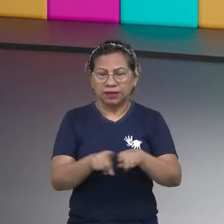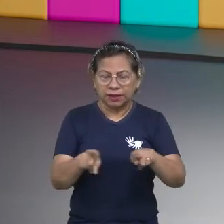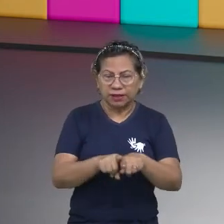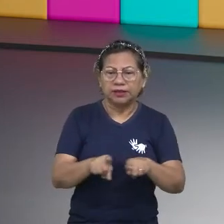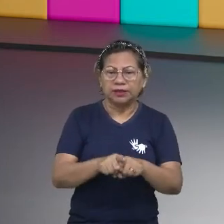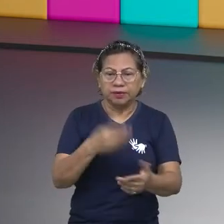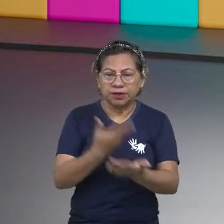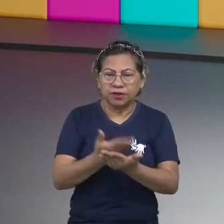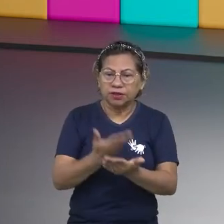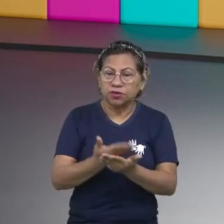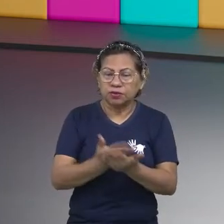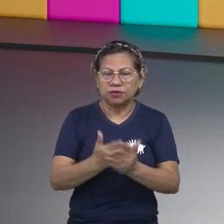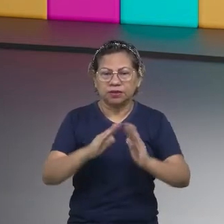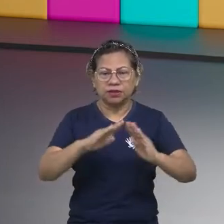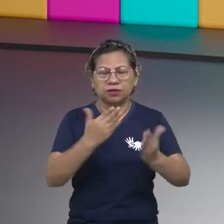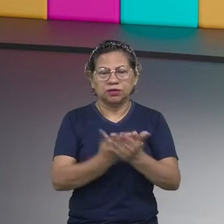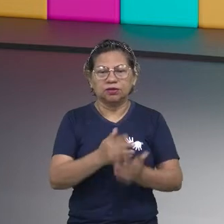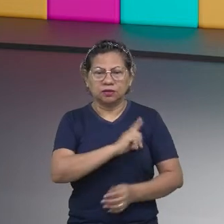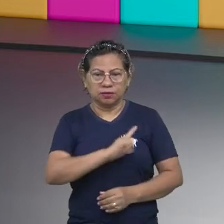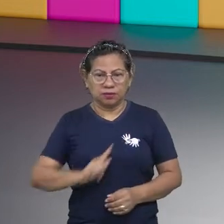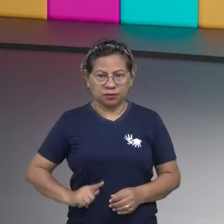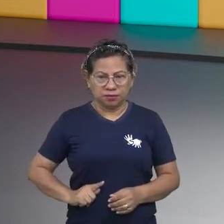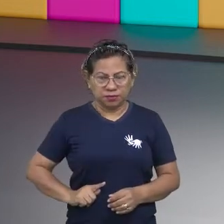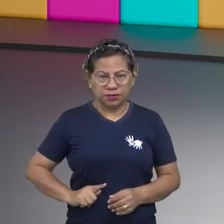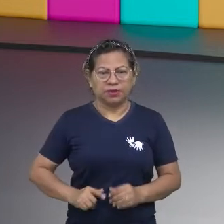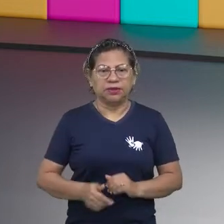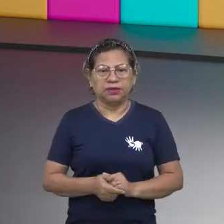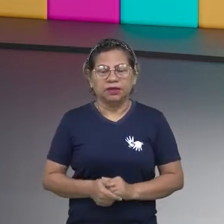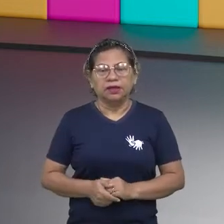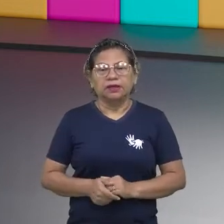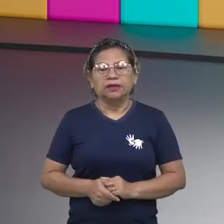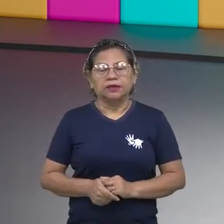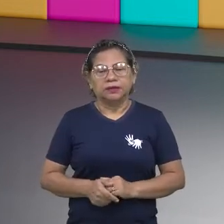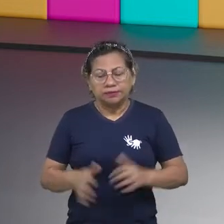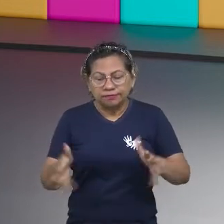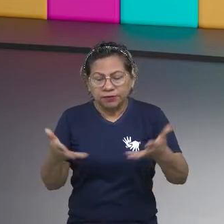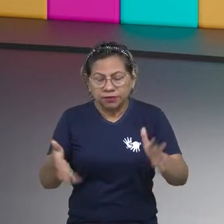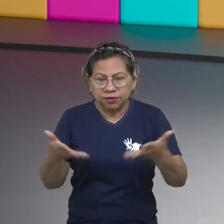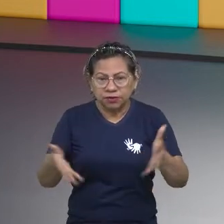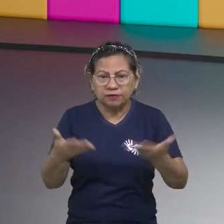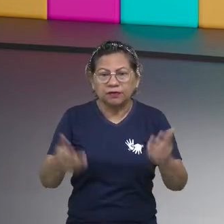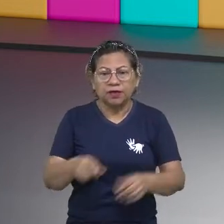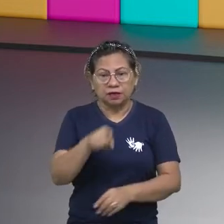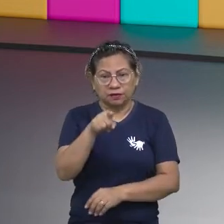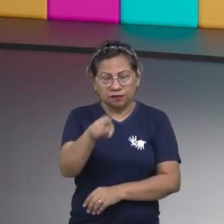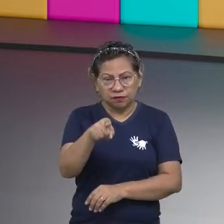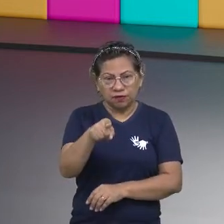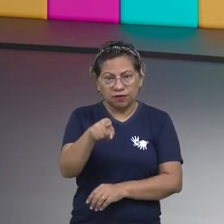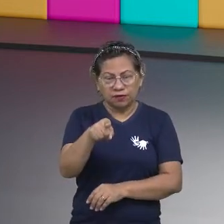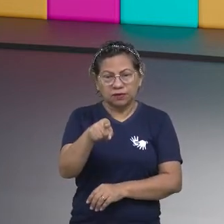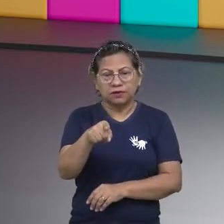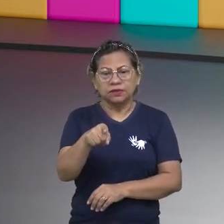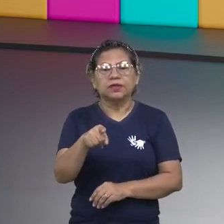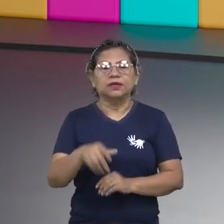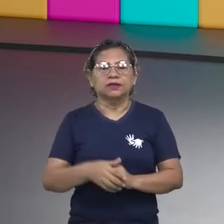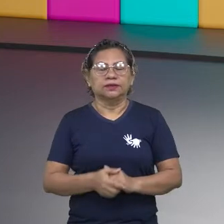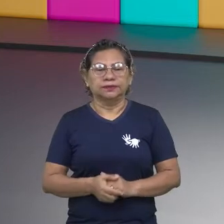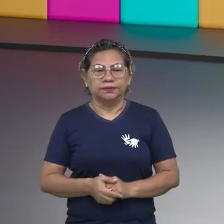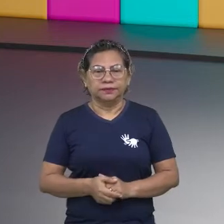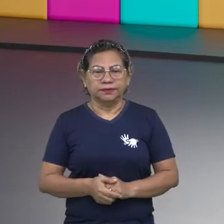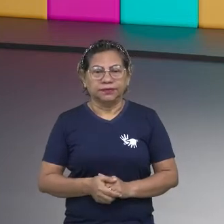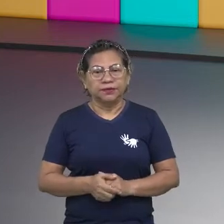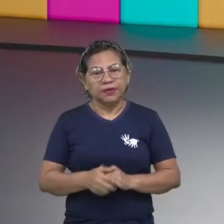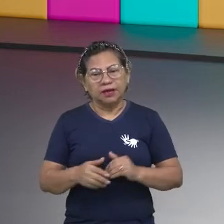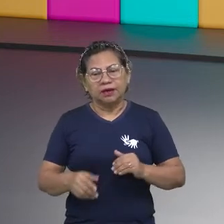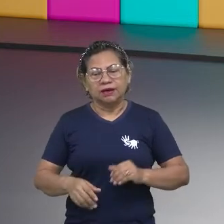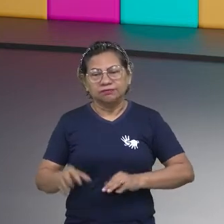pública. E eu quero que seja o quê? O motivo que motivem vocês a projetar, tá? Para frente.